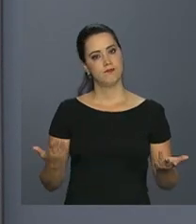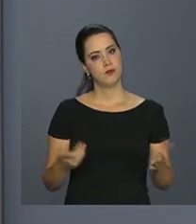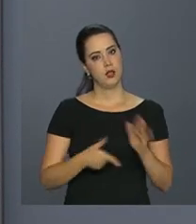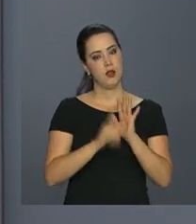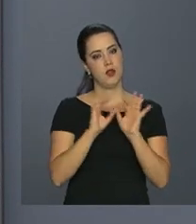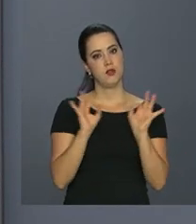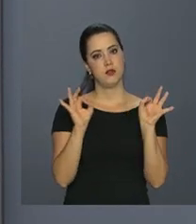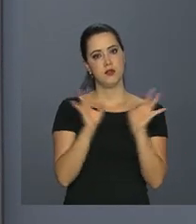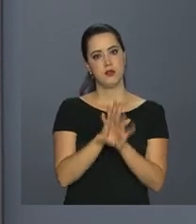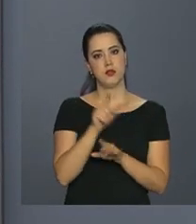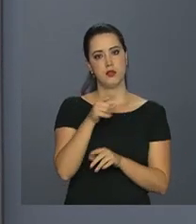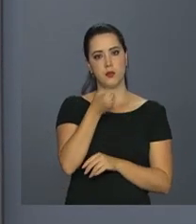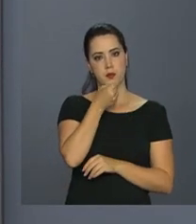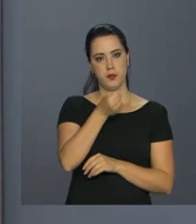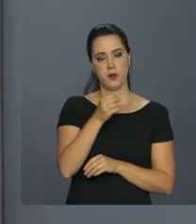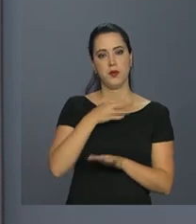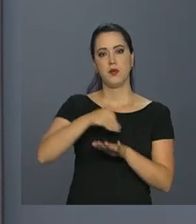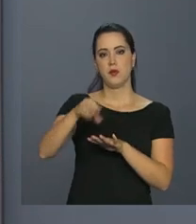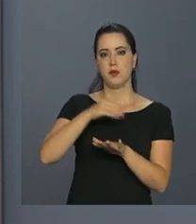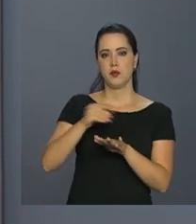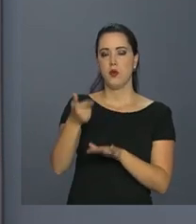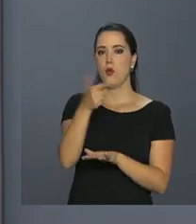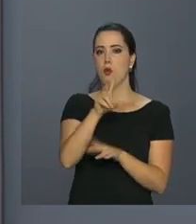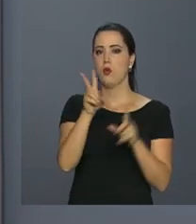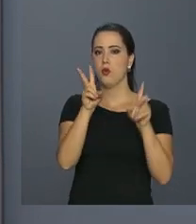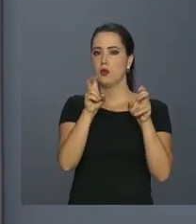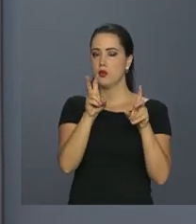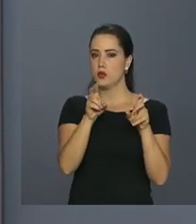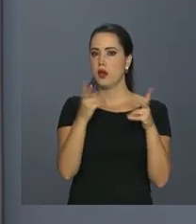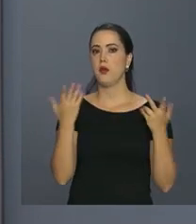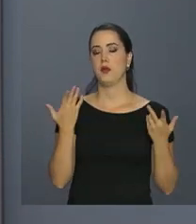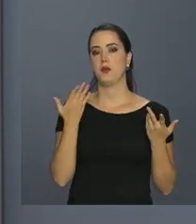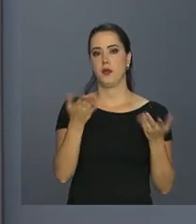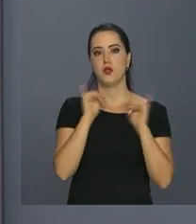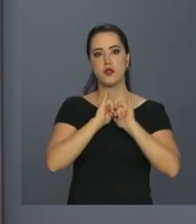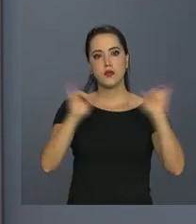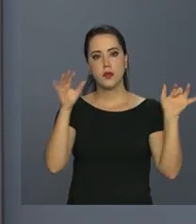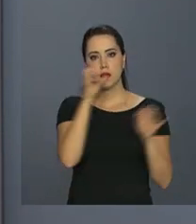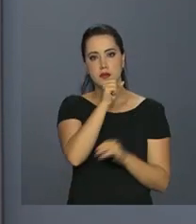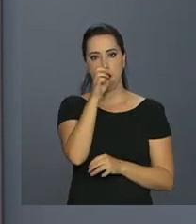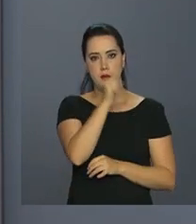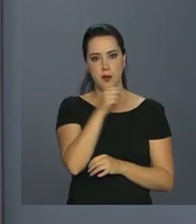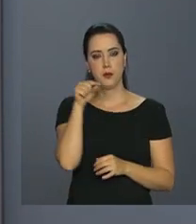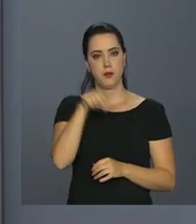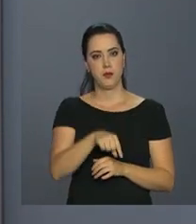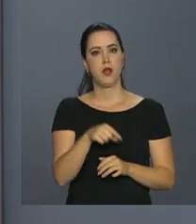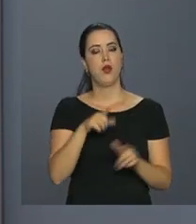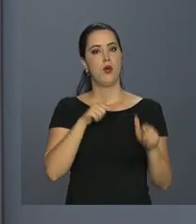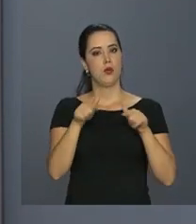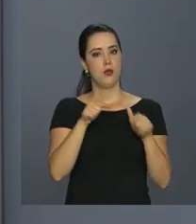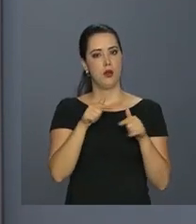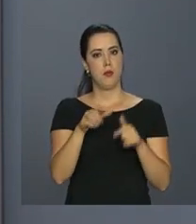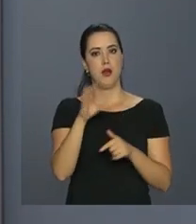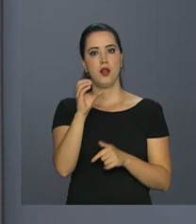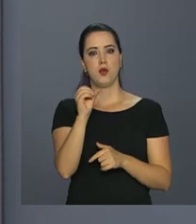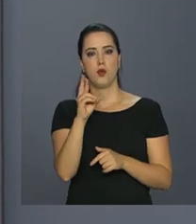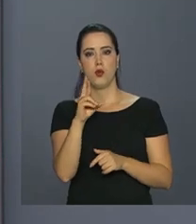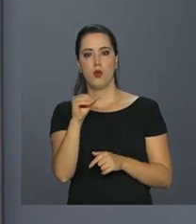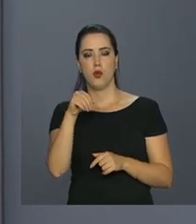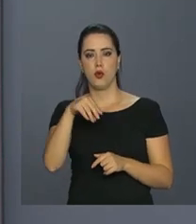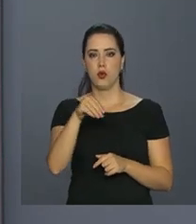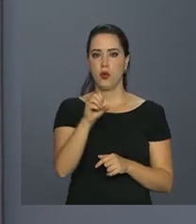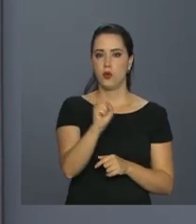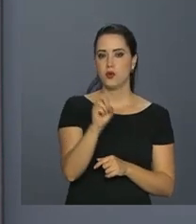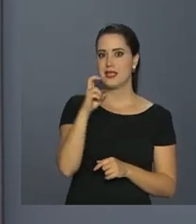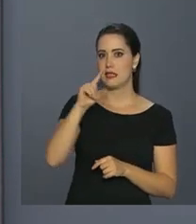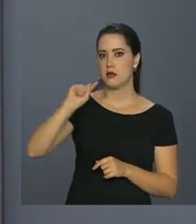antes de encerrar esta edição, uma informação sobre um outro assunto. Foi divulgado neste sábado o balanço da Operação Cronos, que envolveu quase 5 mil